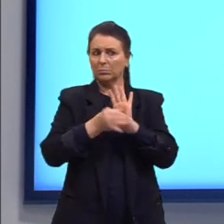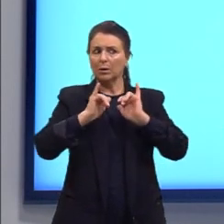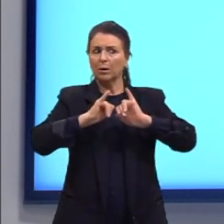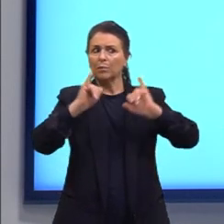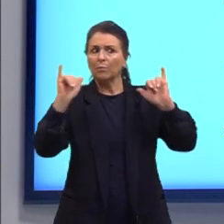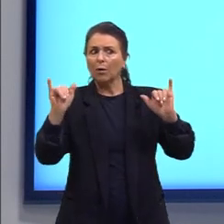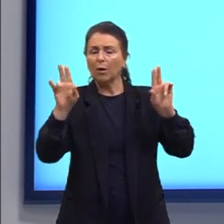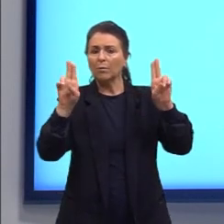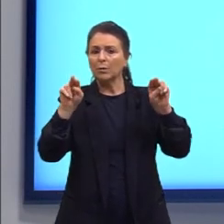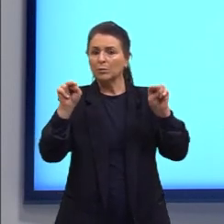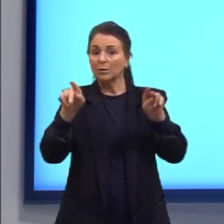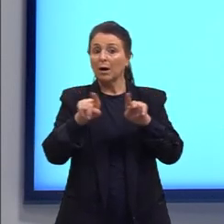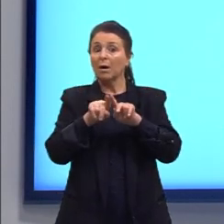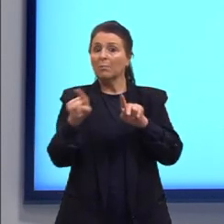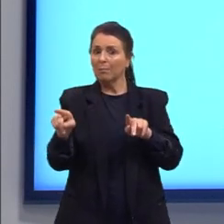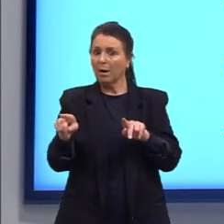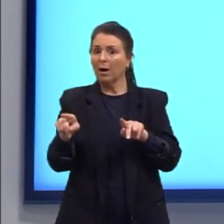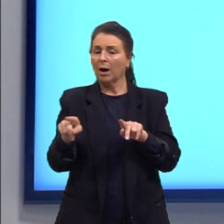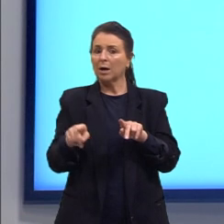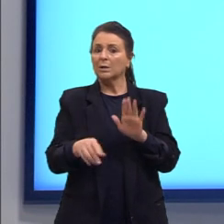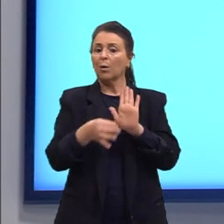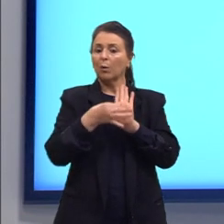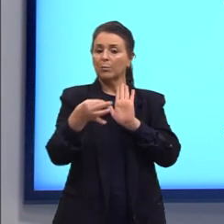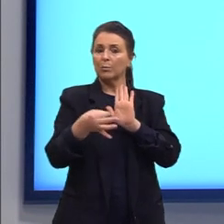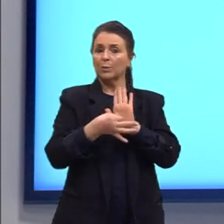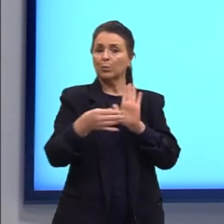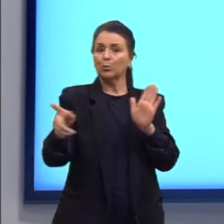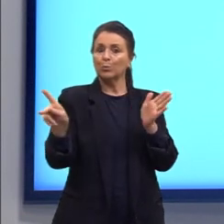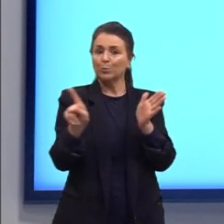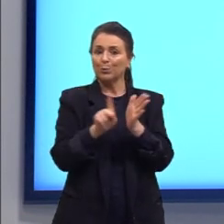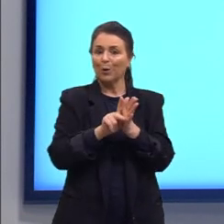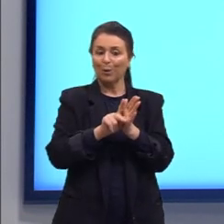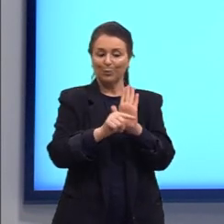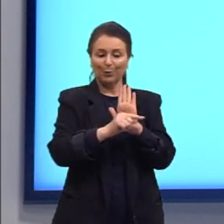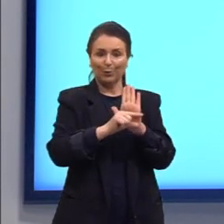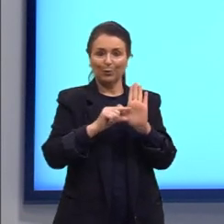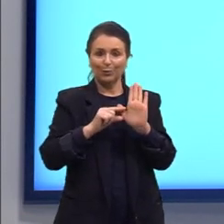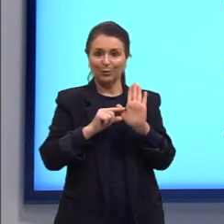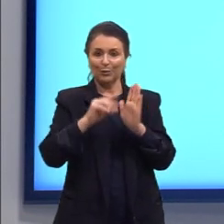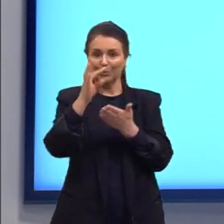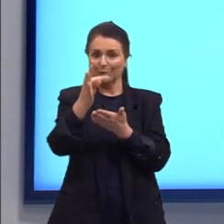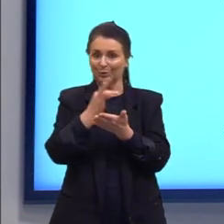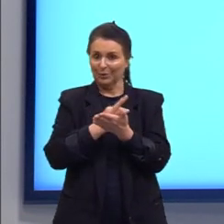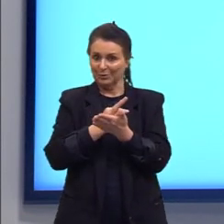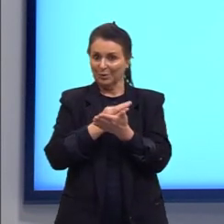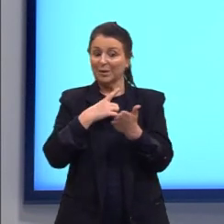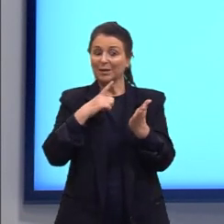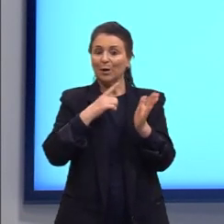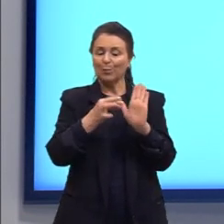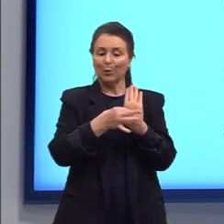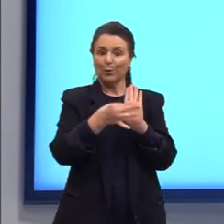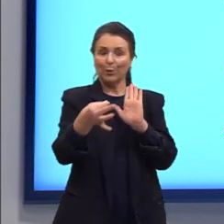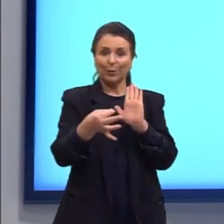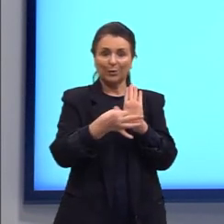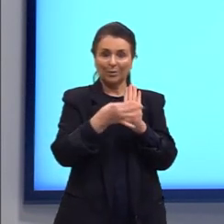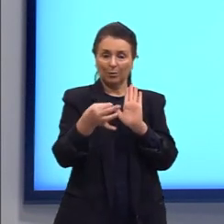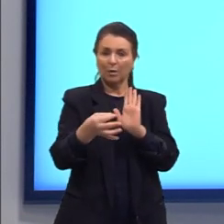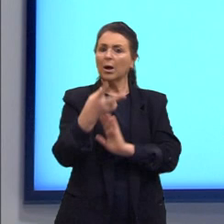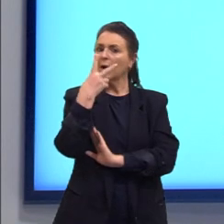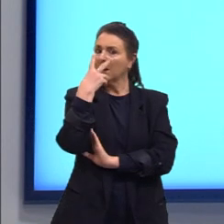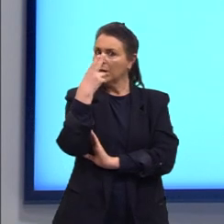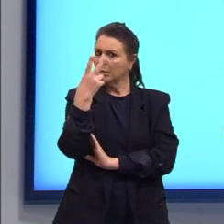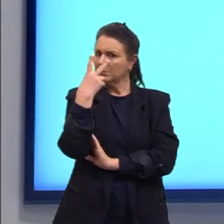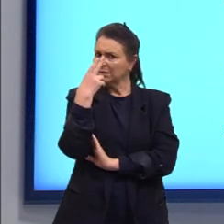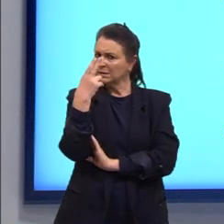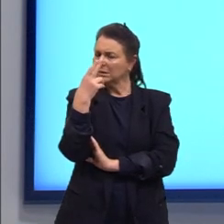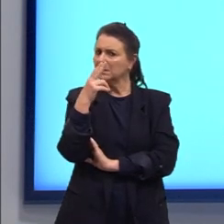trazendo posicionamento daquele autor do texto sobre os fatos. que também aí é parecido com